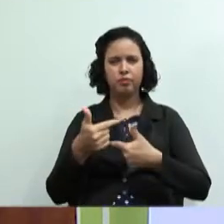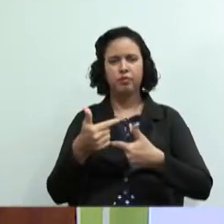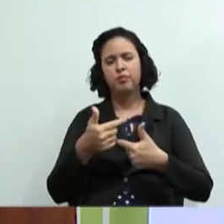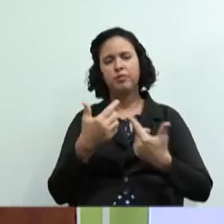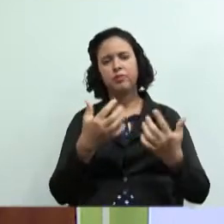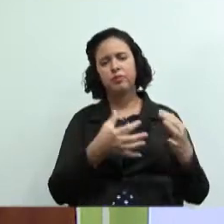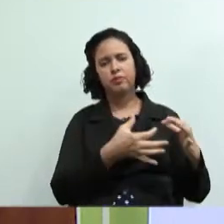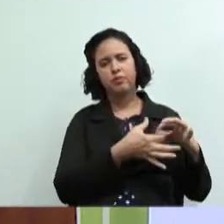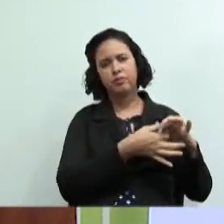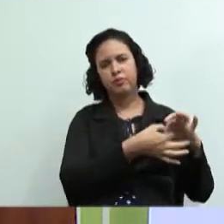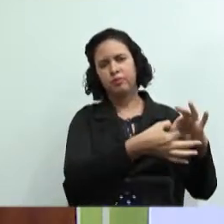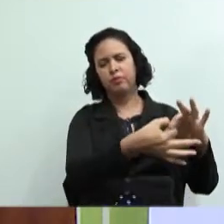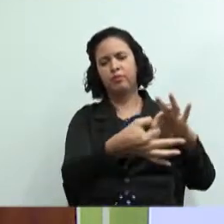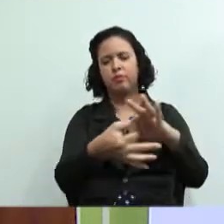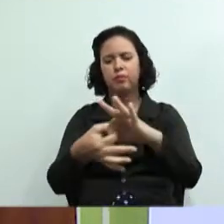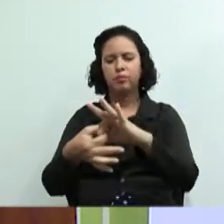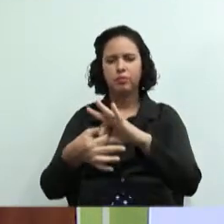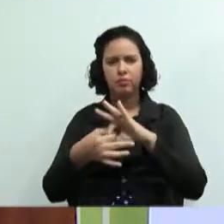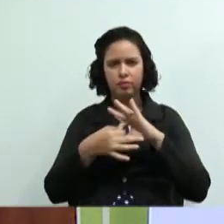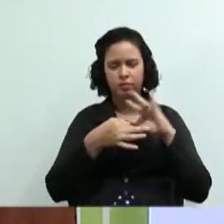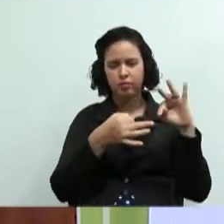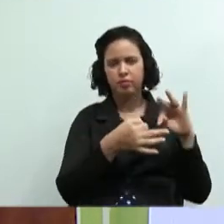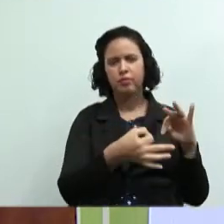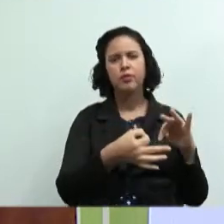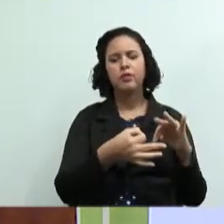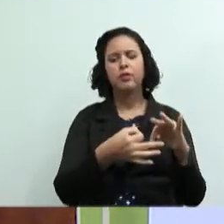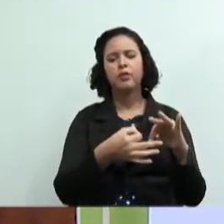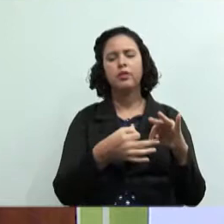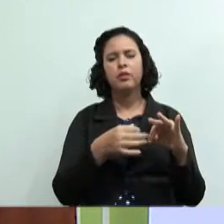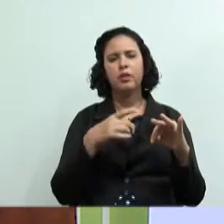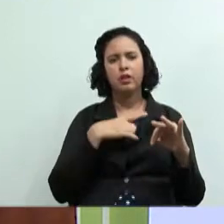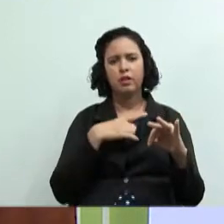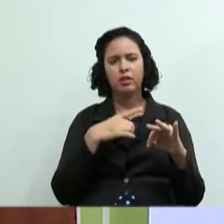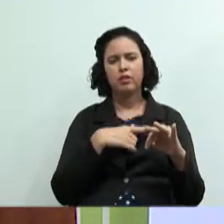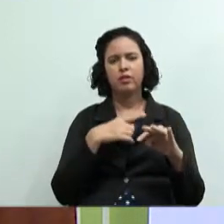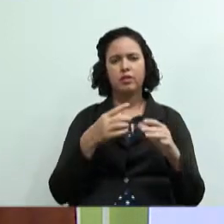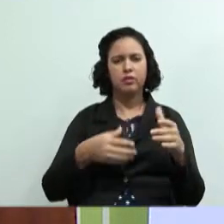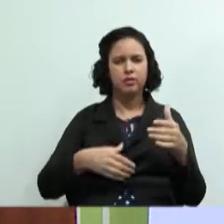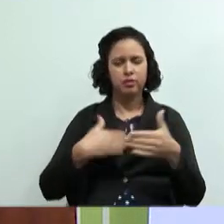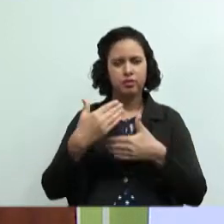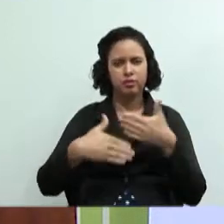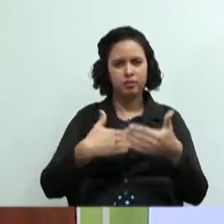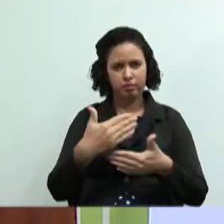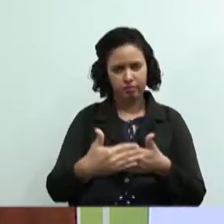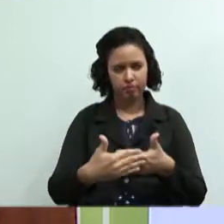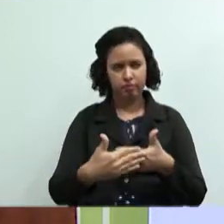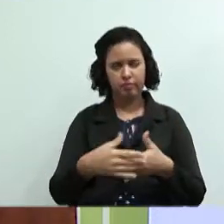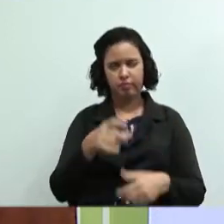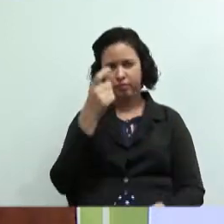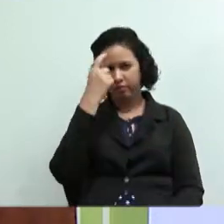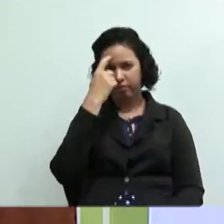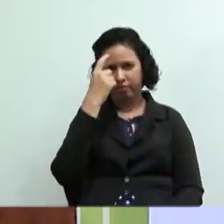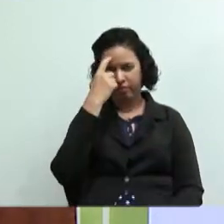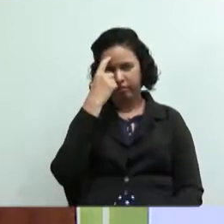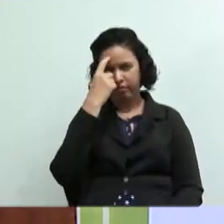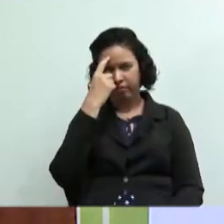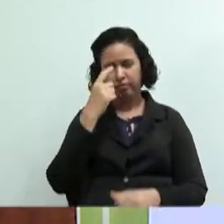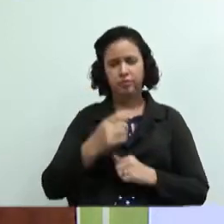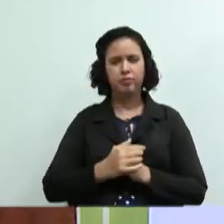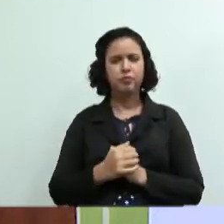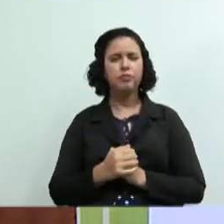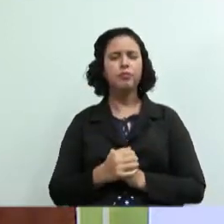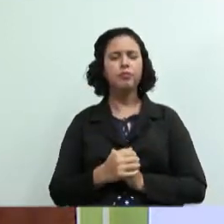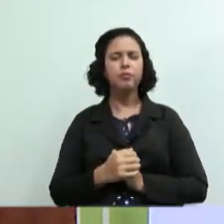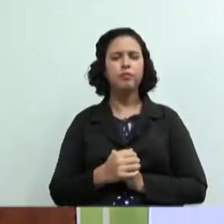sociedade nossa região nossa localidade tende a se desenvolver de forma fantástica pensem nisso e vamos a questão